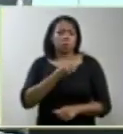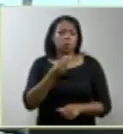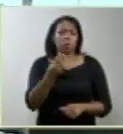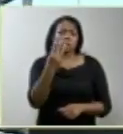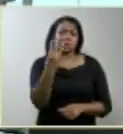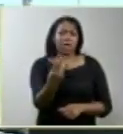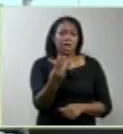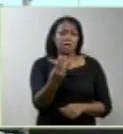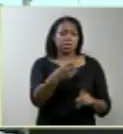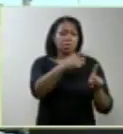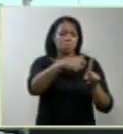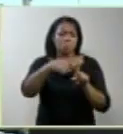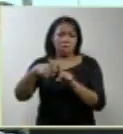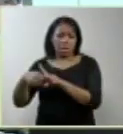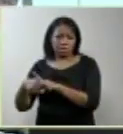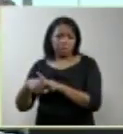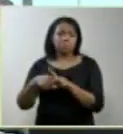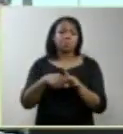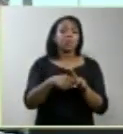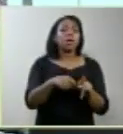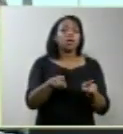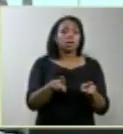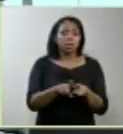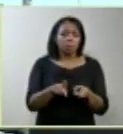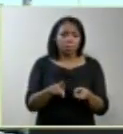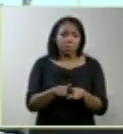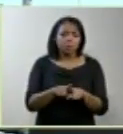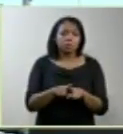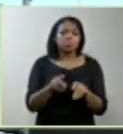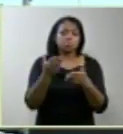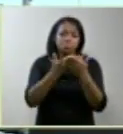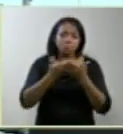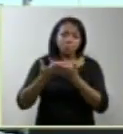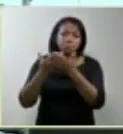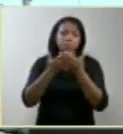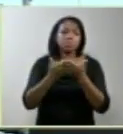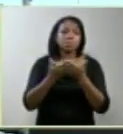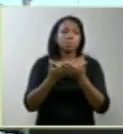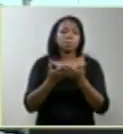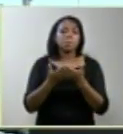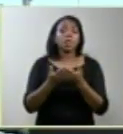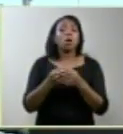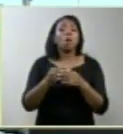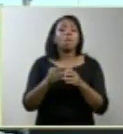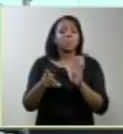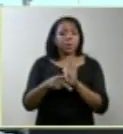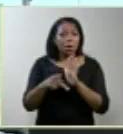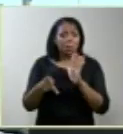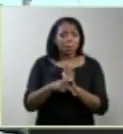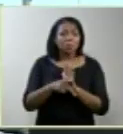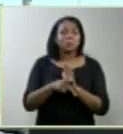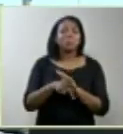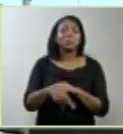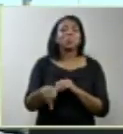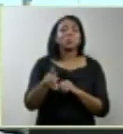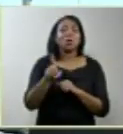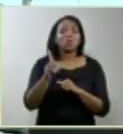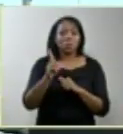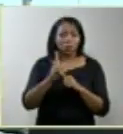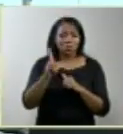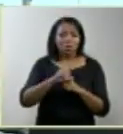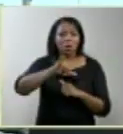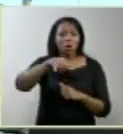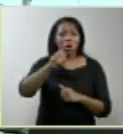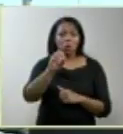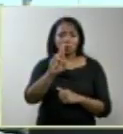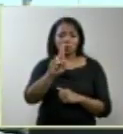nós estamos trabalhando na pontinha da curva de Gauss. O próprio doutor Jorge Andalaf, aqui presente, ele